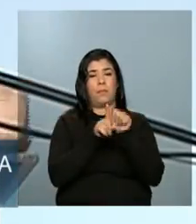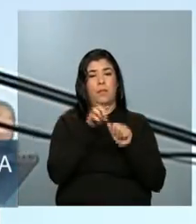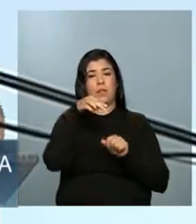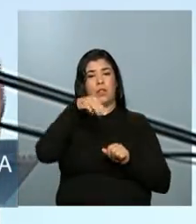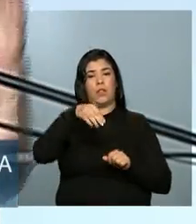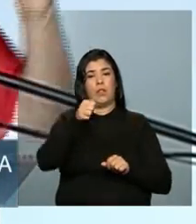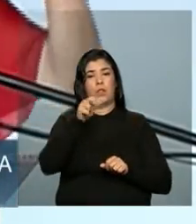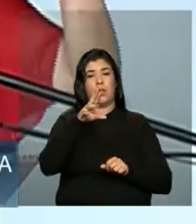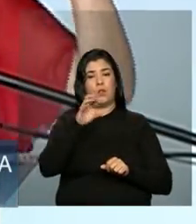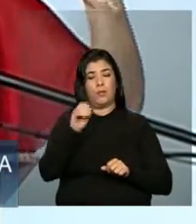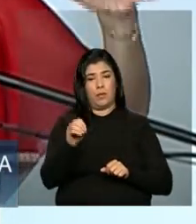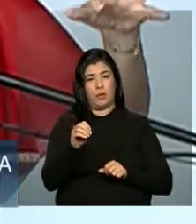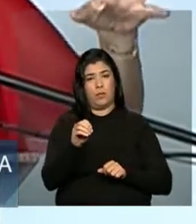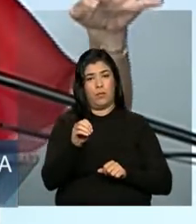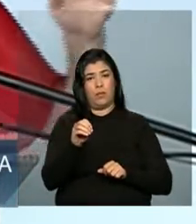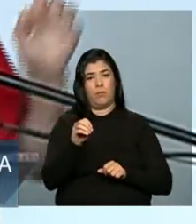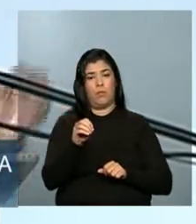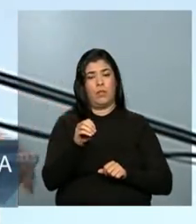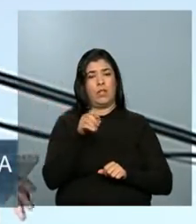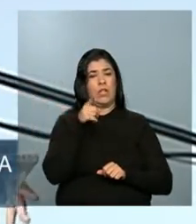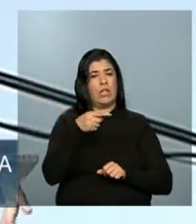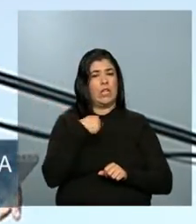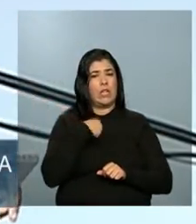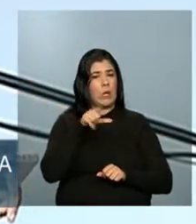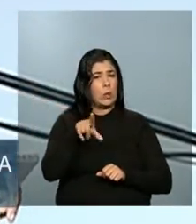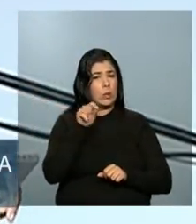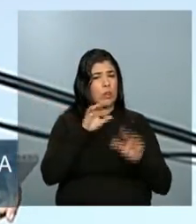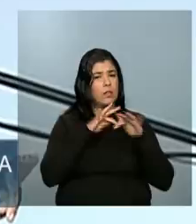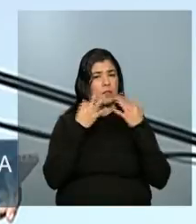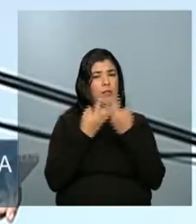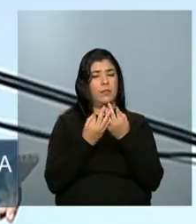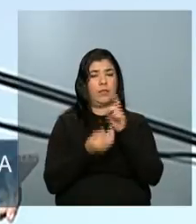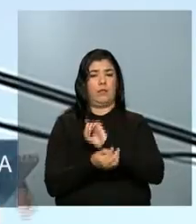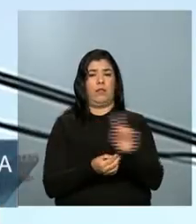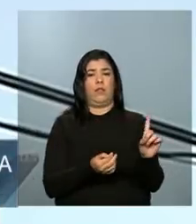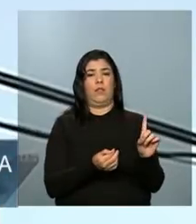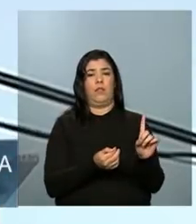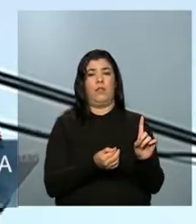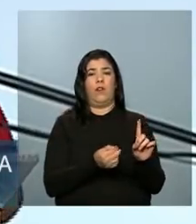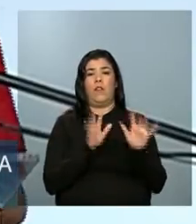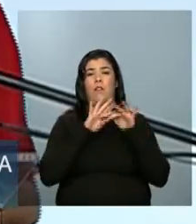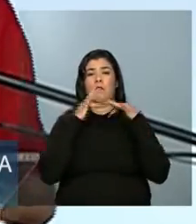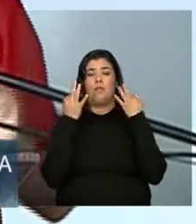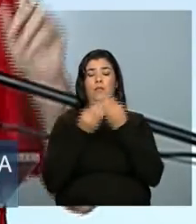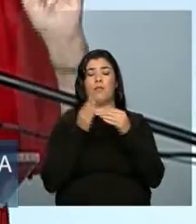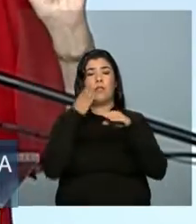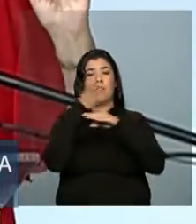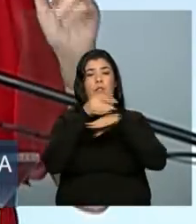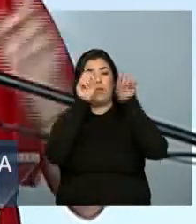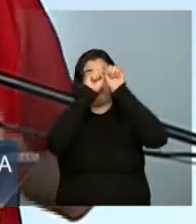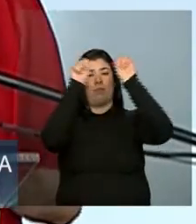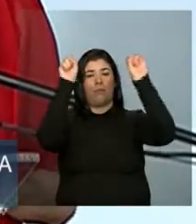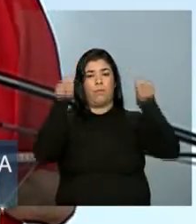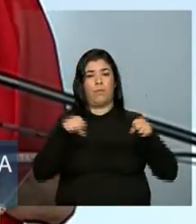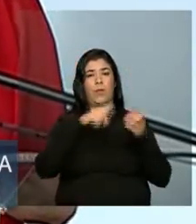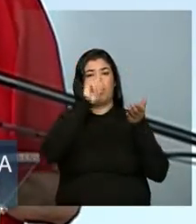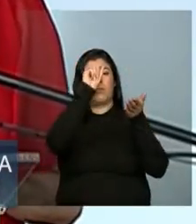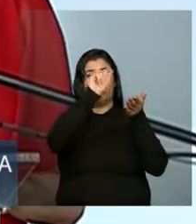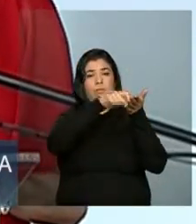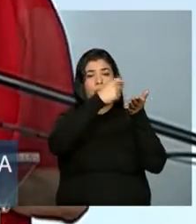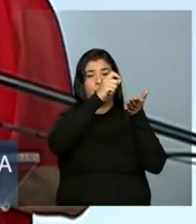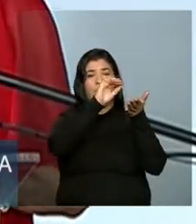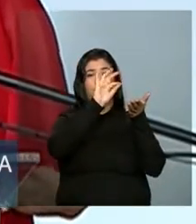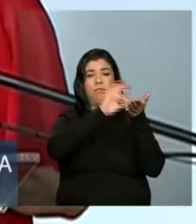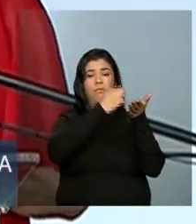família, elas se cadastram e depois são sorteadas. Disso nós fazemos questão,